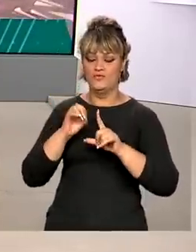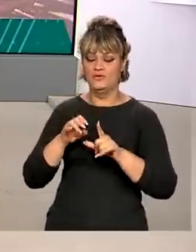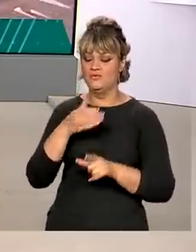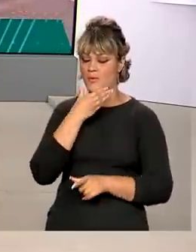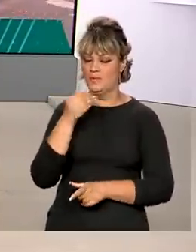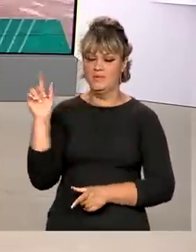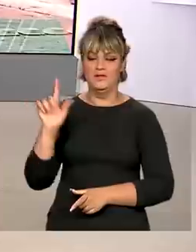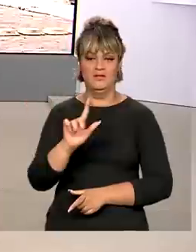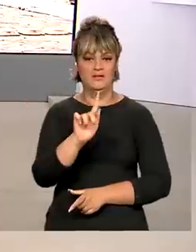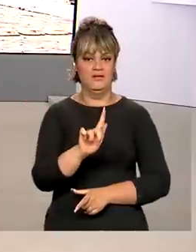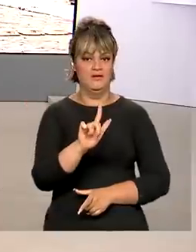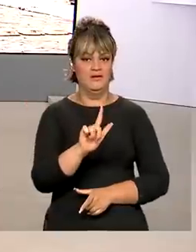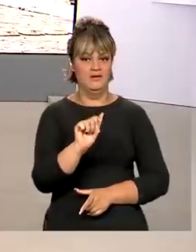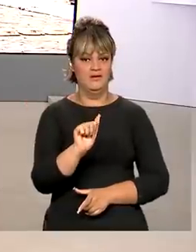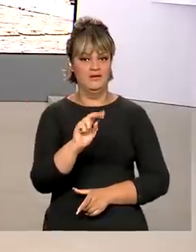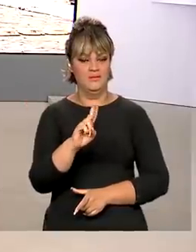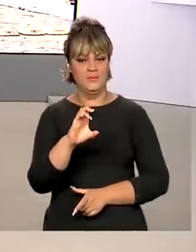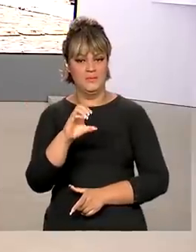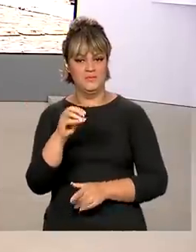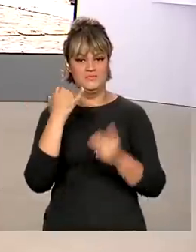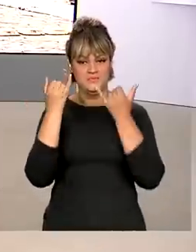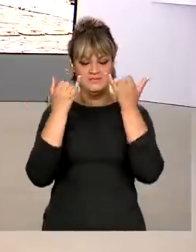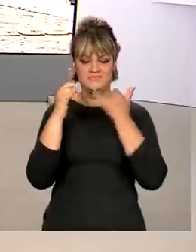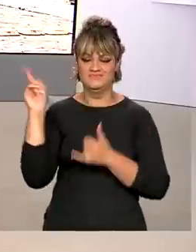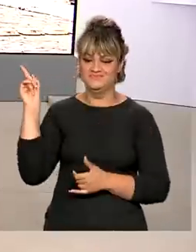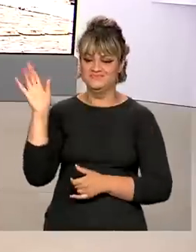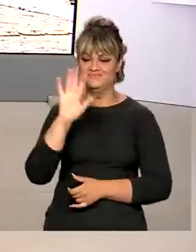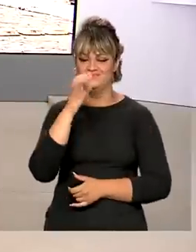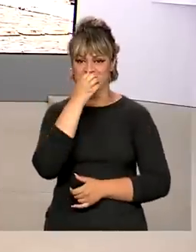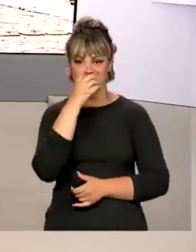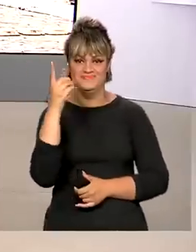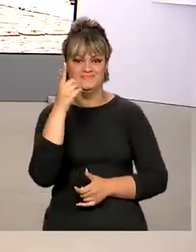com Glauco de Queiroz, ele traz para a gente os detalhes. Oi Glauco, bom dia.